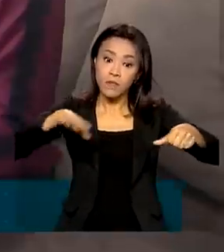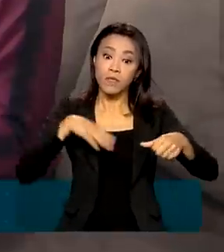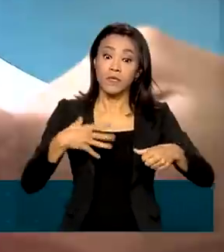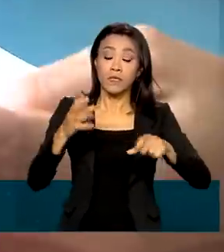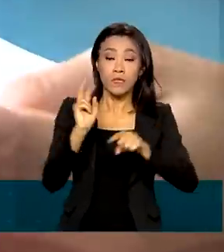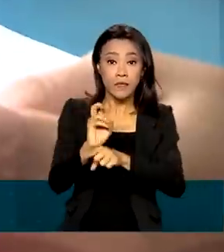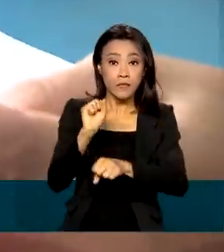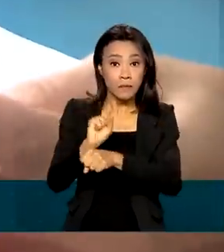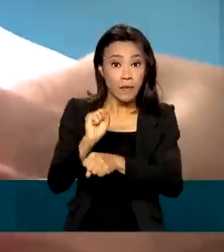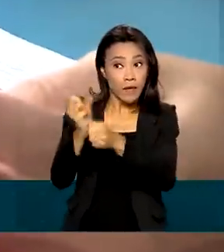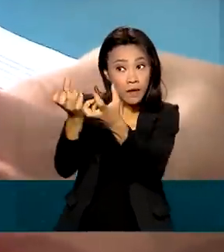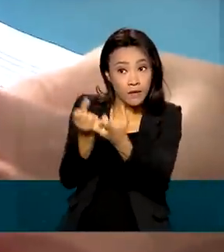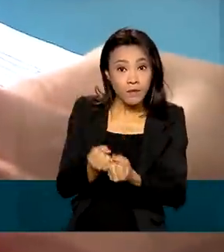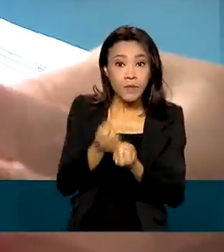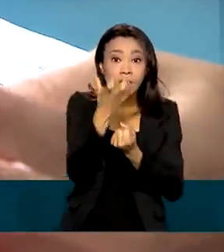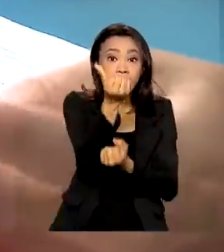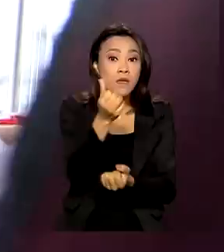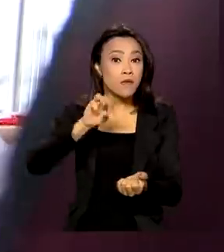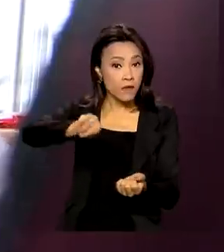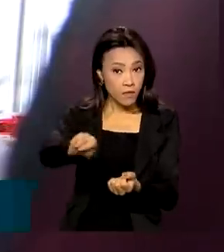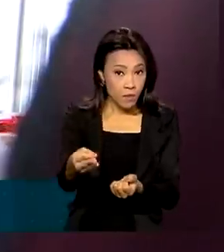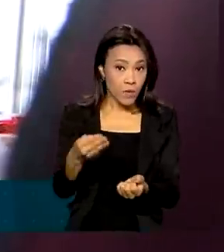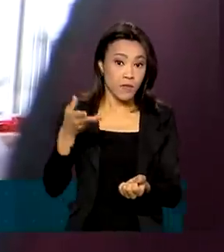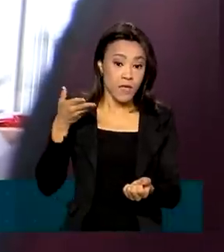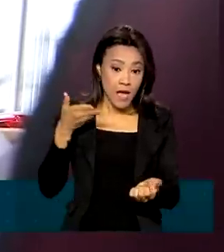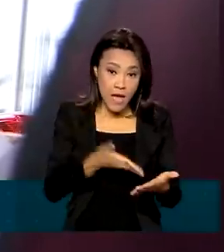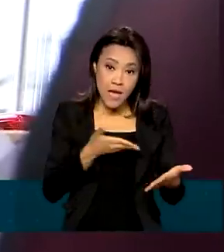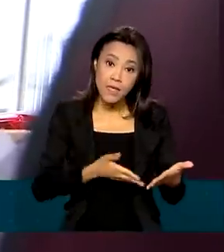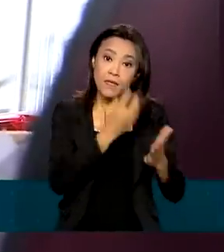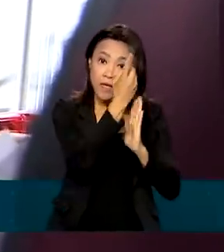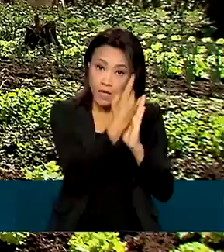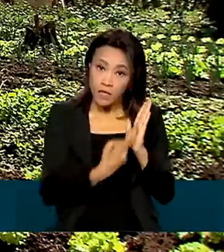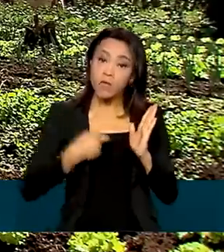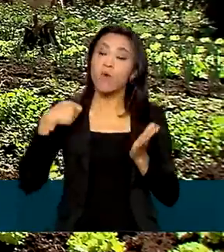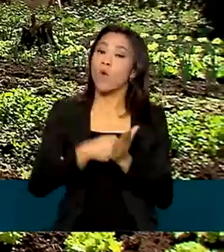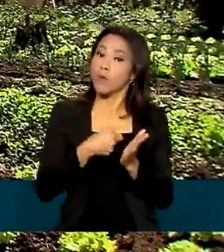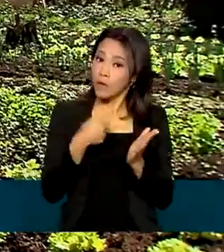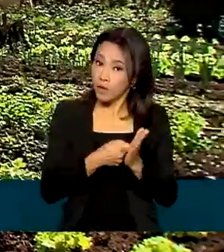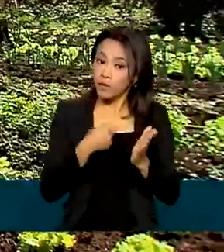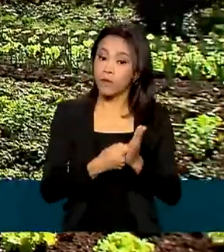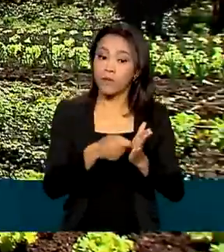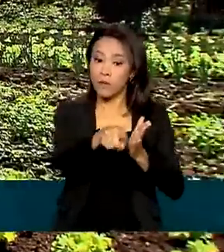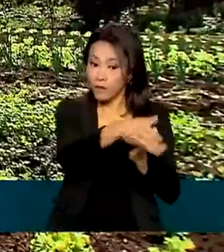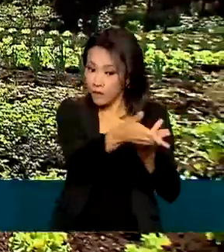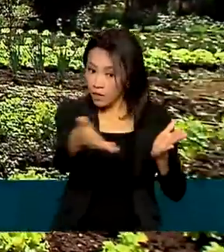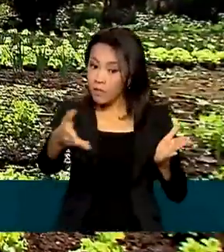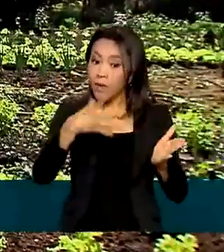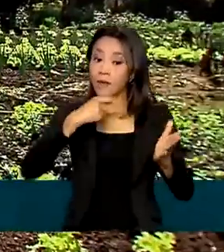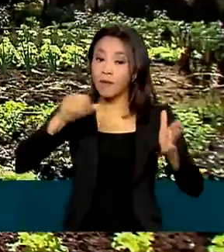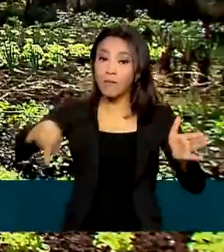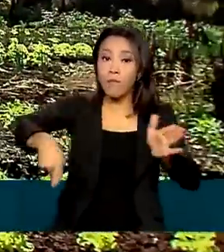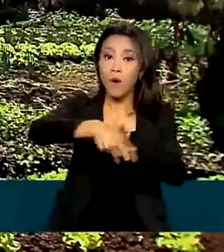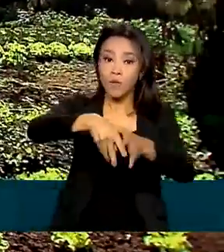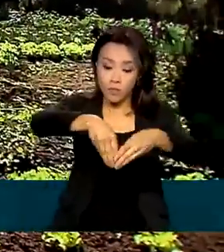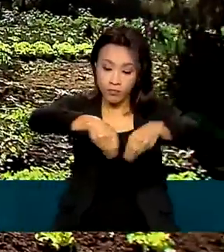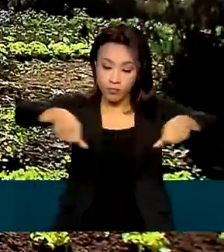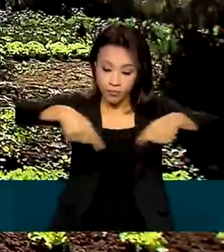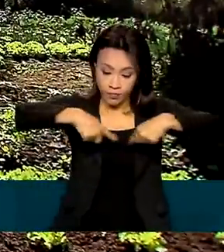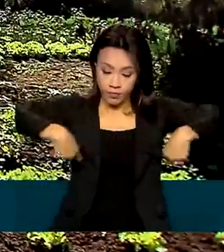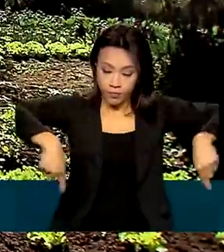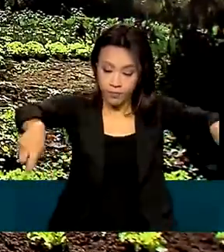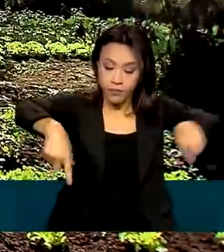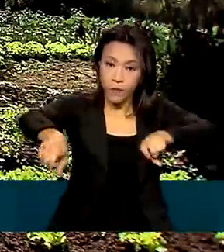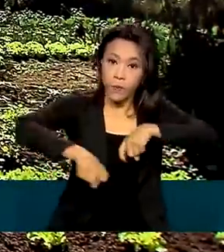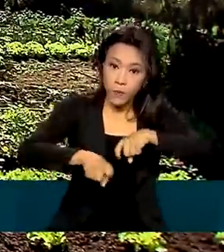milhões até o fim do dia. Essa prestação de contas é obrigatória para todos os proprietários de imóveis rurais.